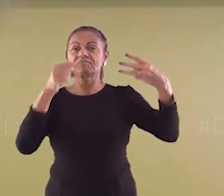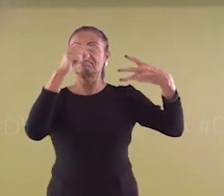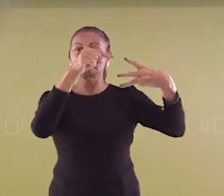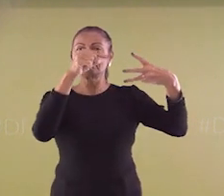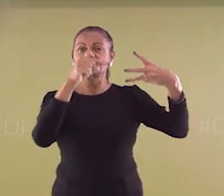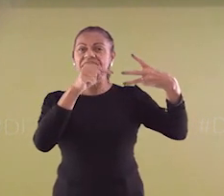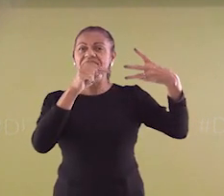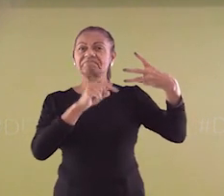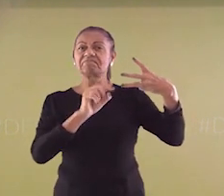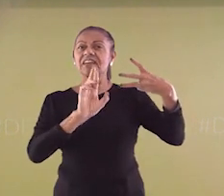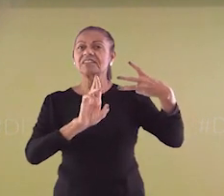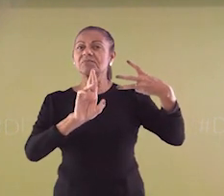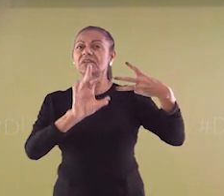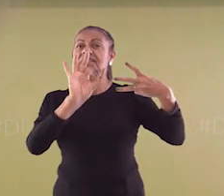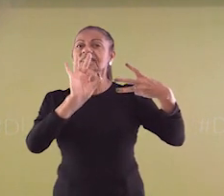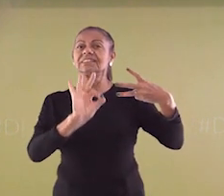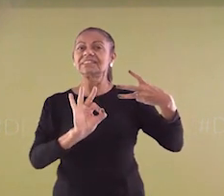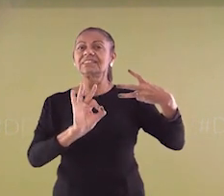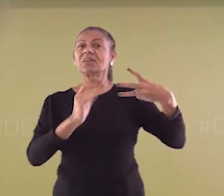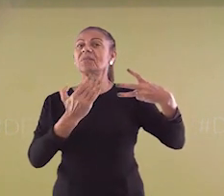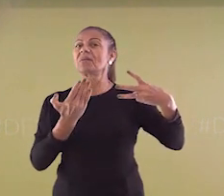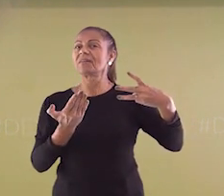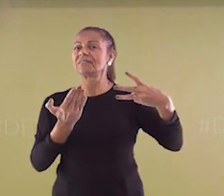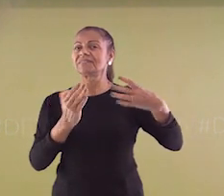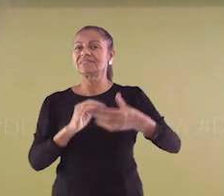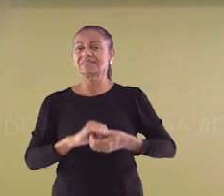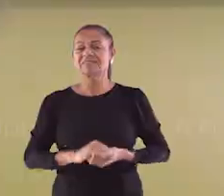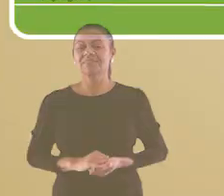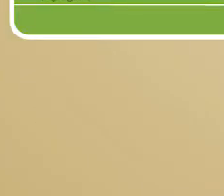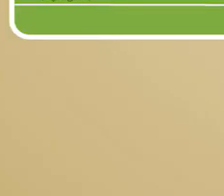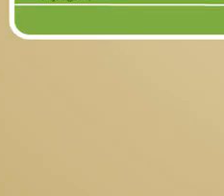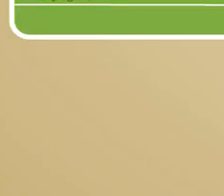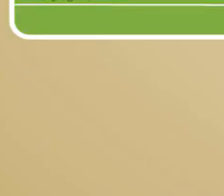é o verão? Eu vou te dar 15 segundos para você pensar.